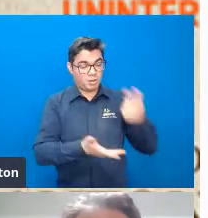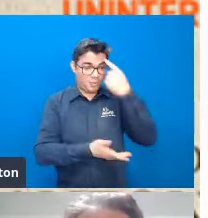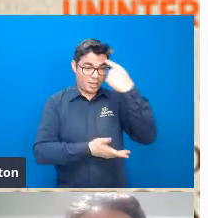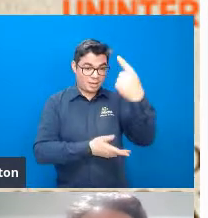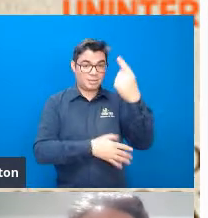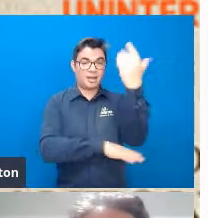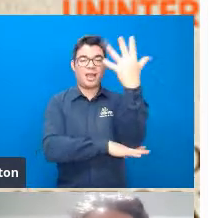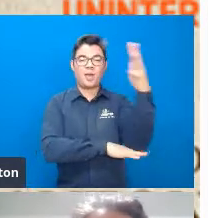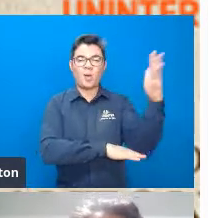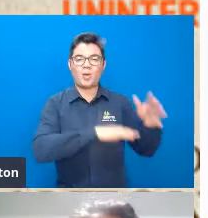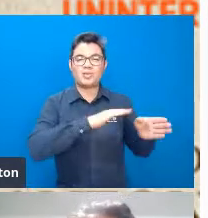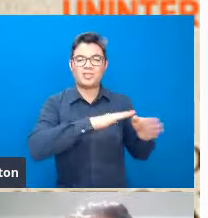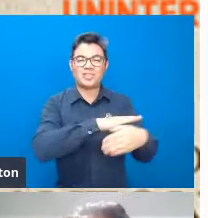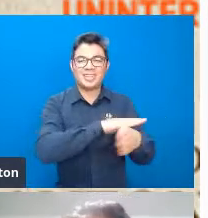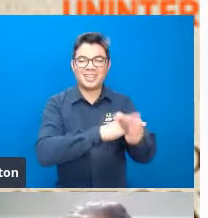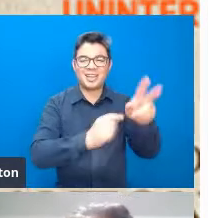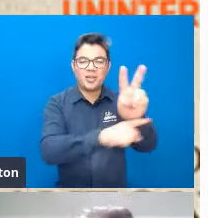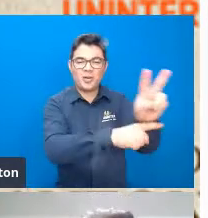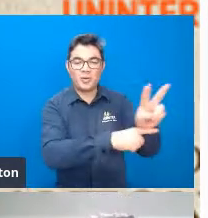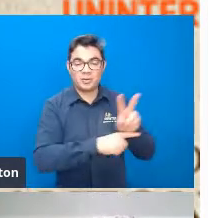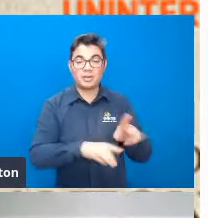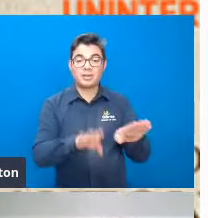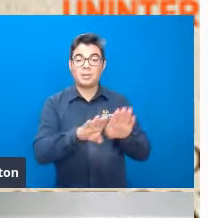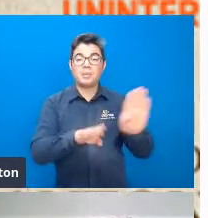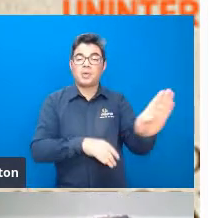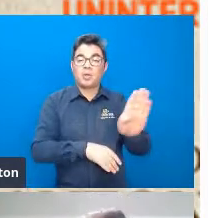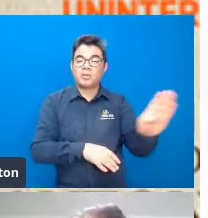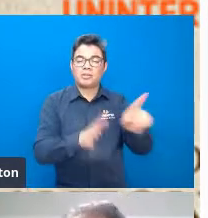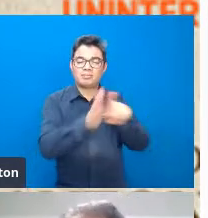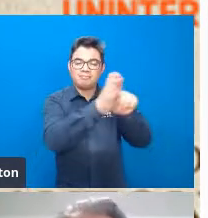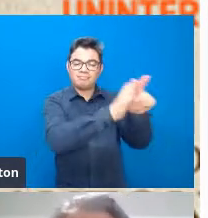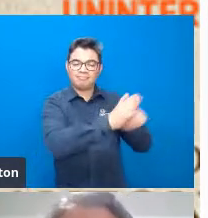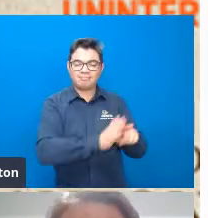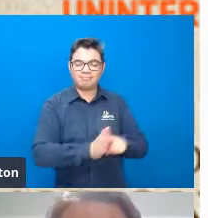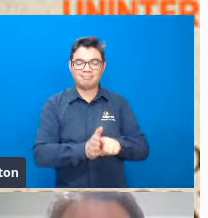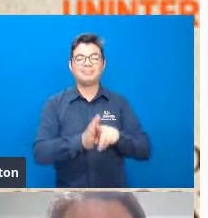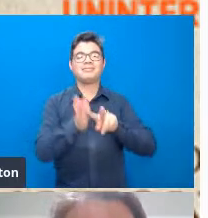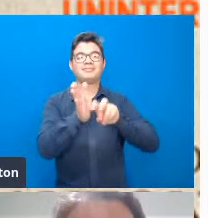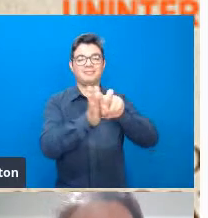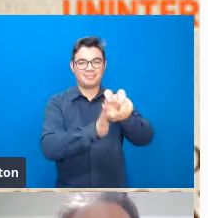ecologia e que pensamos na biologia. Vocês podem passar, por favor.